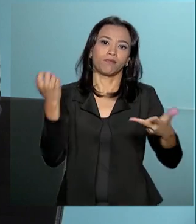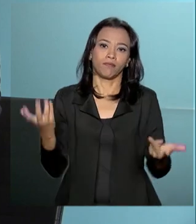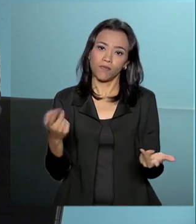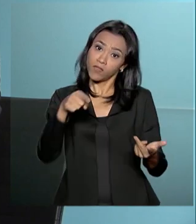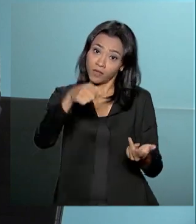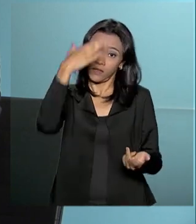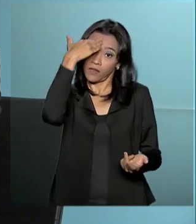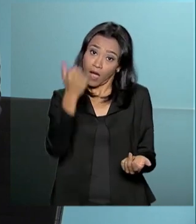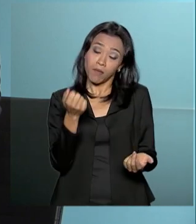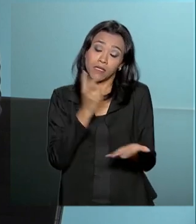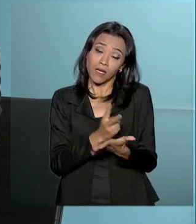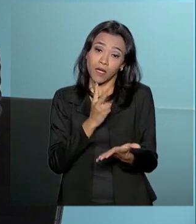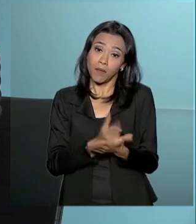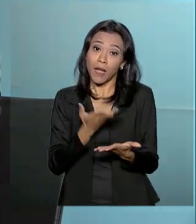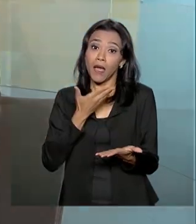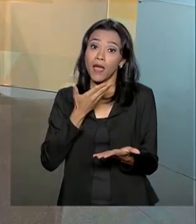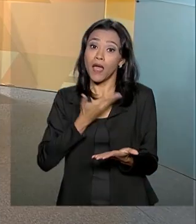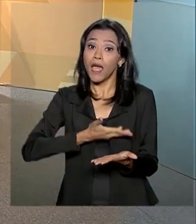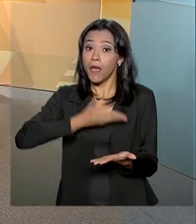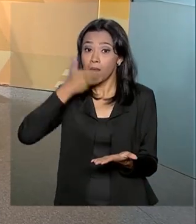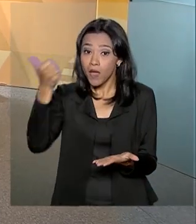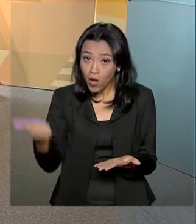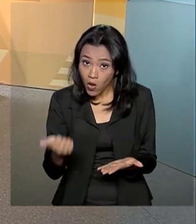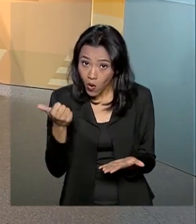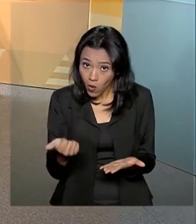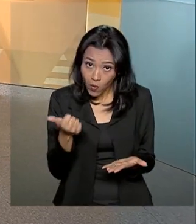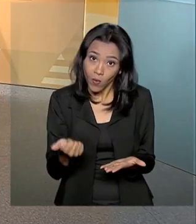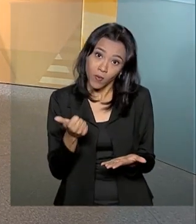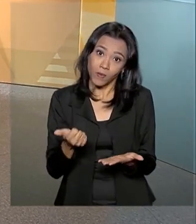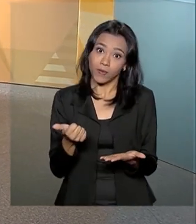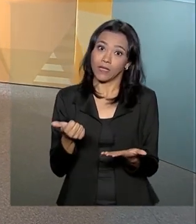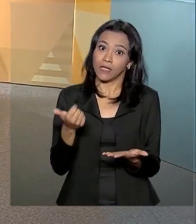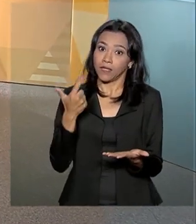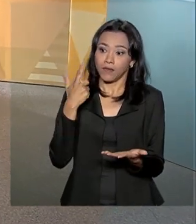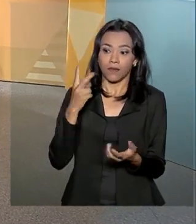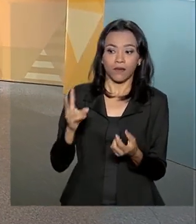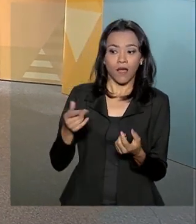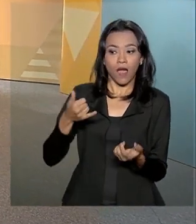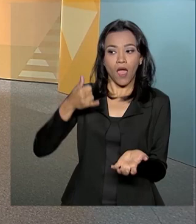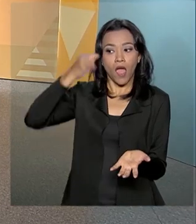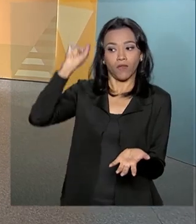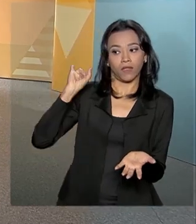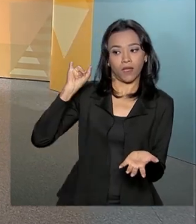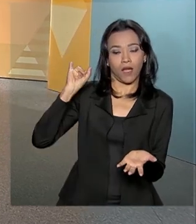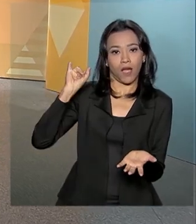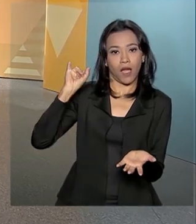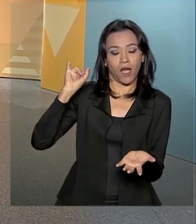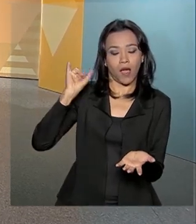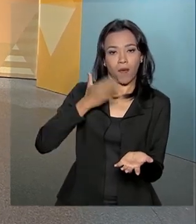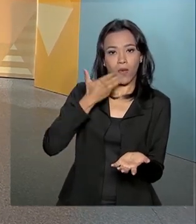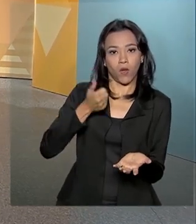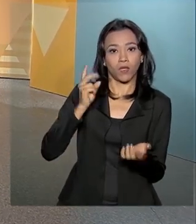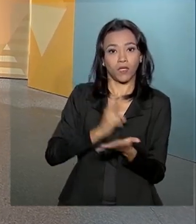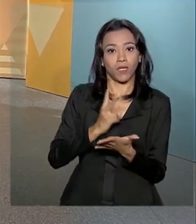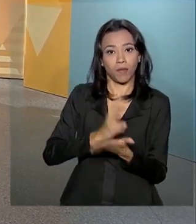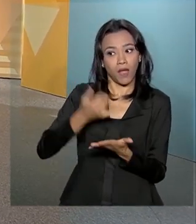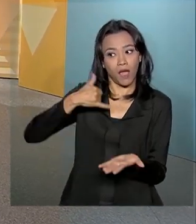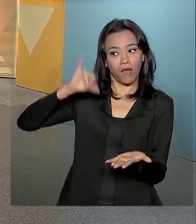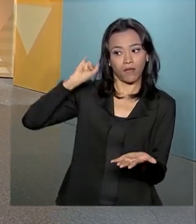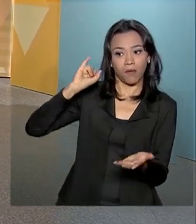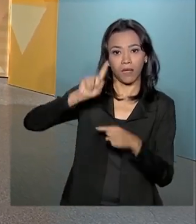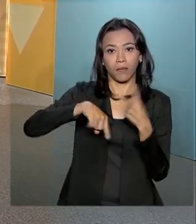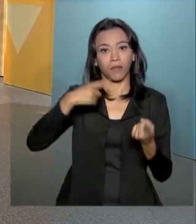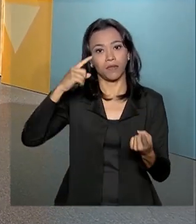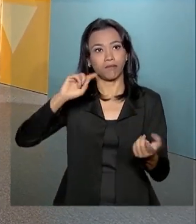sempre remediar é mais efetivo do que a gente melhor. Sempre prevenir é melhor do que